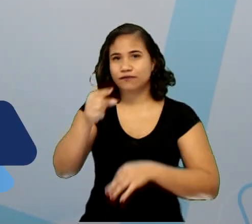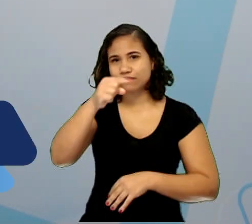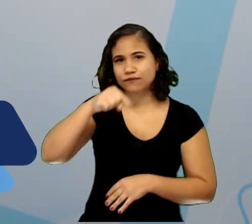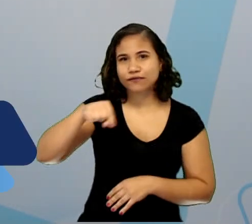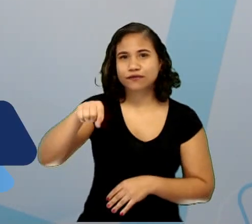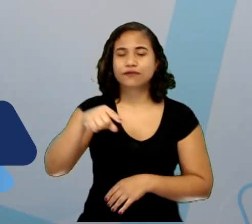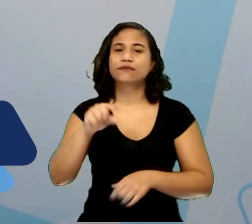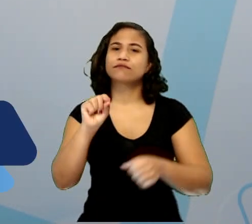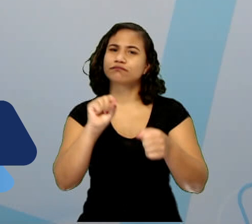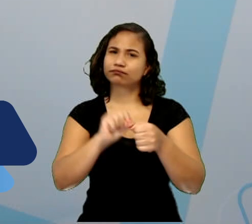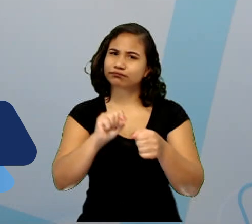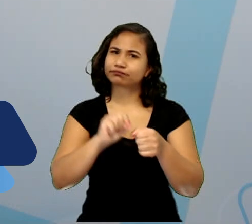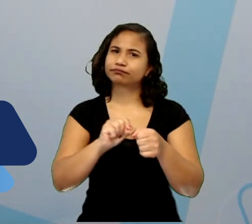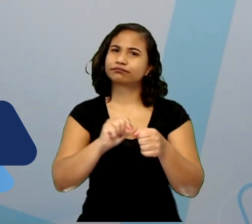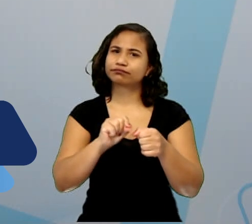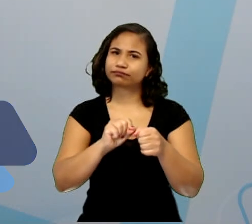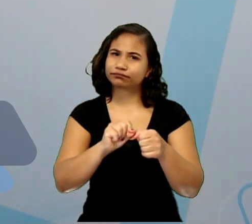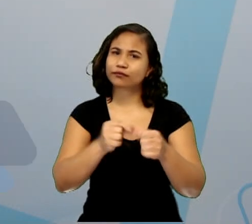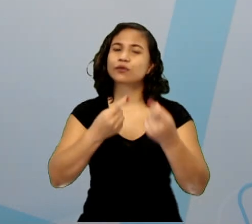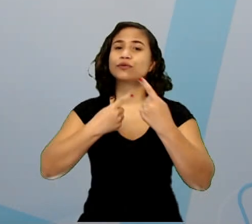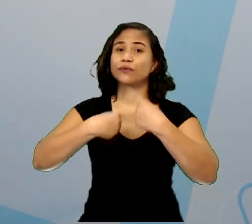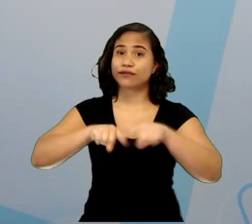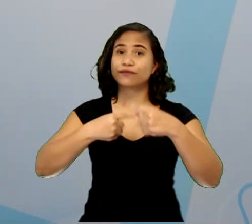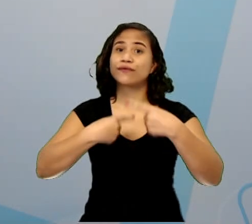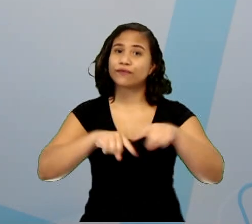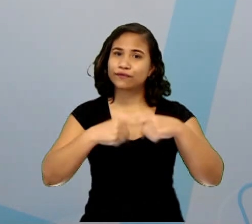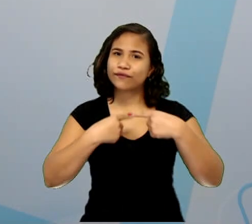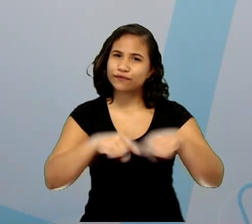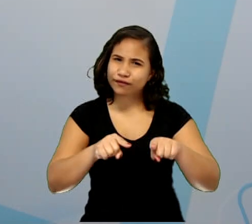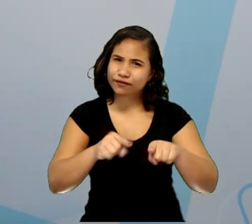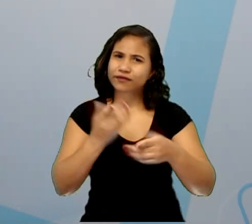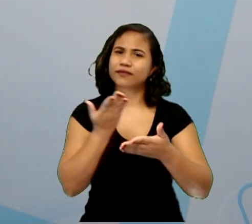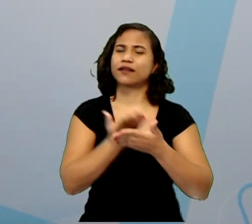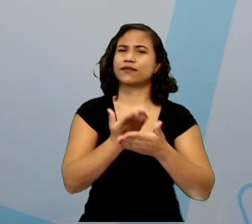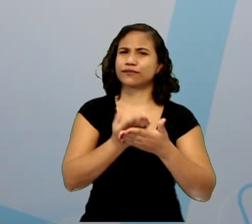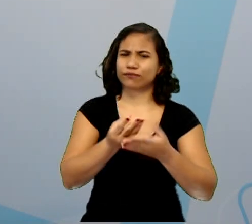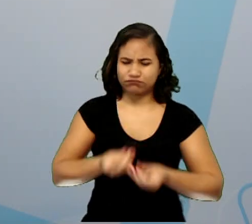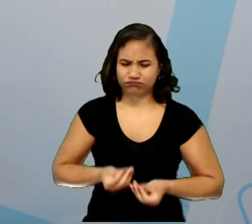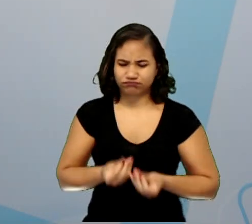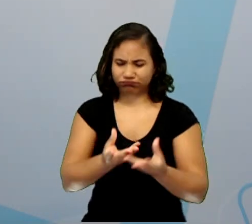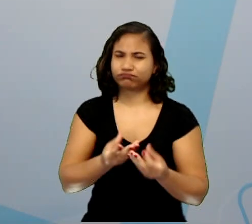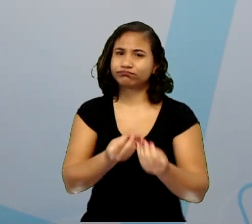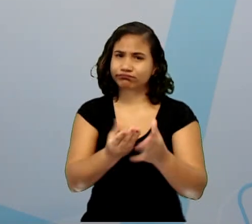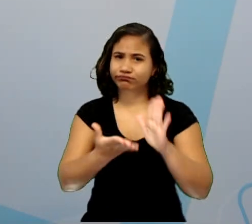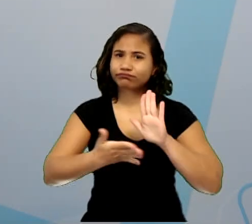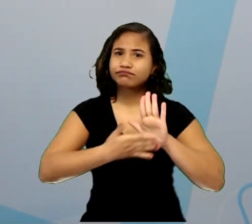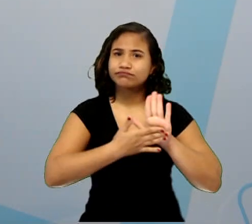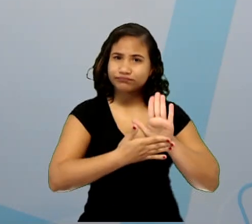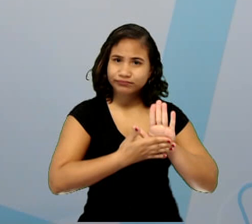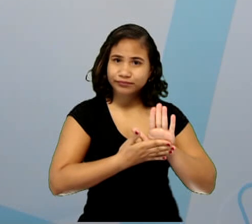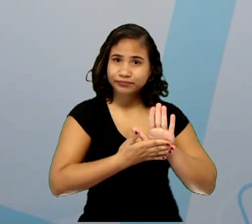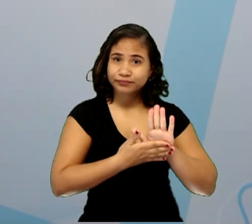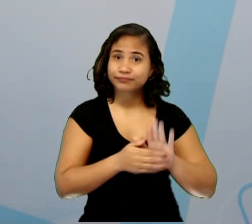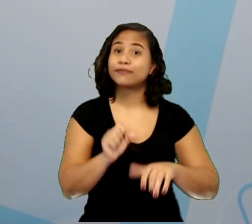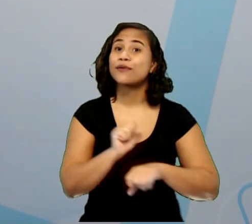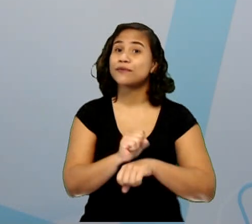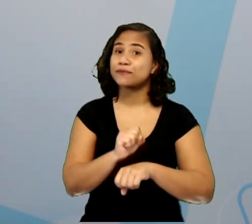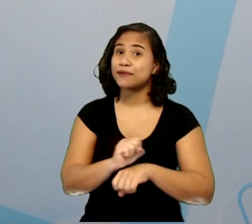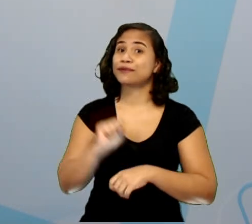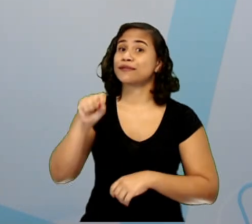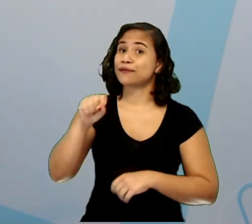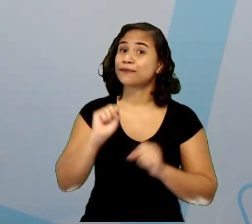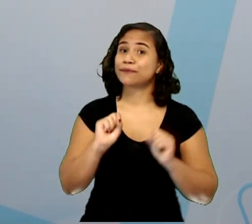Estão fazendo os desafios das aulas que eu estou propondo para vocês? Espero que sim,